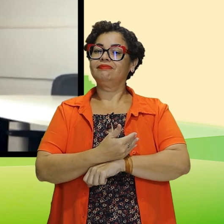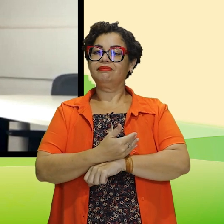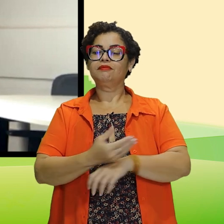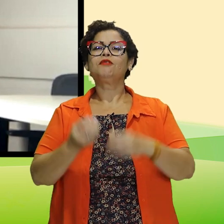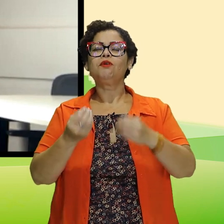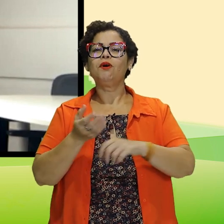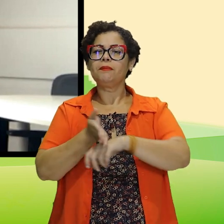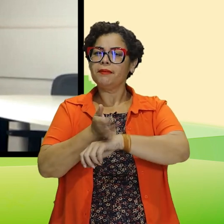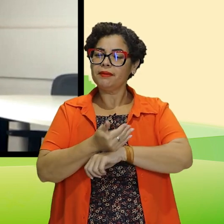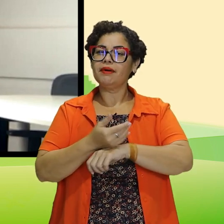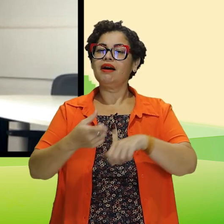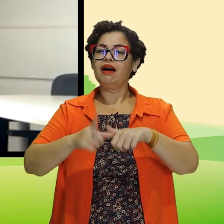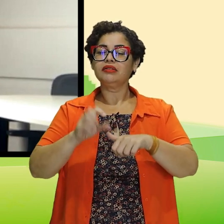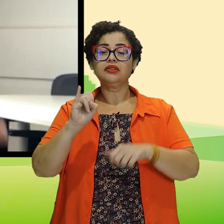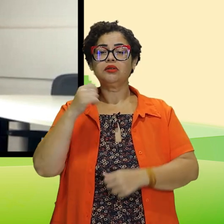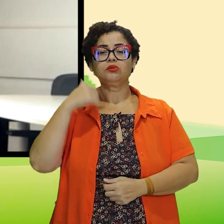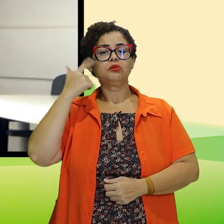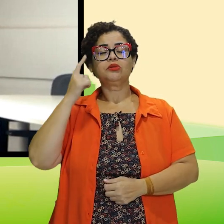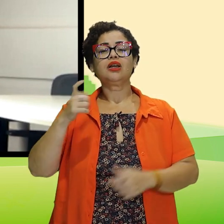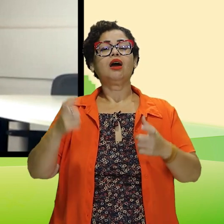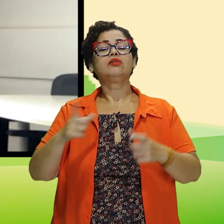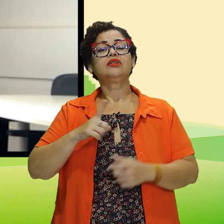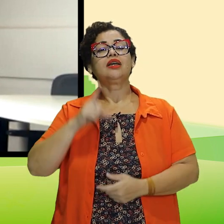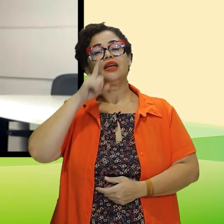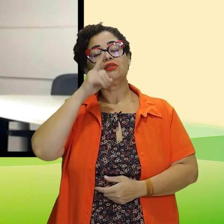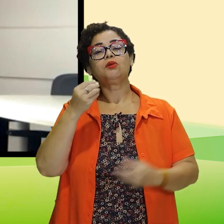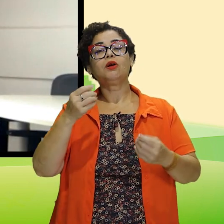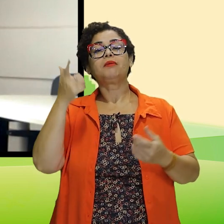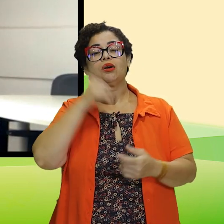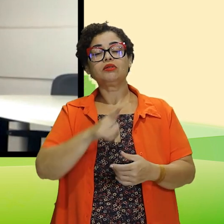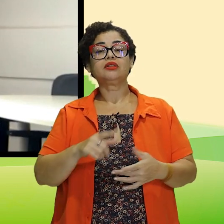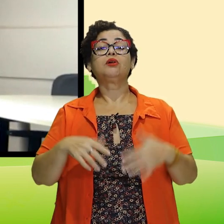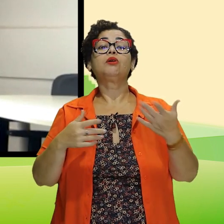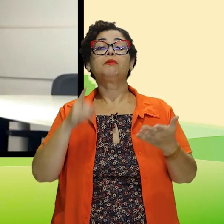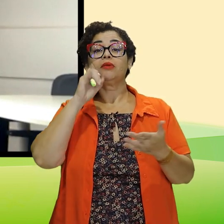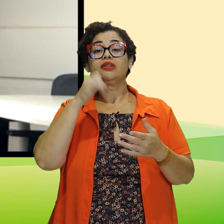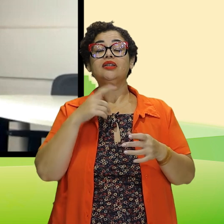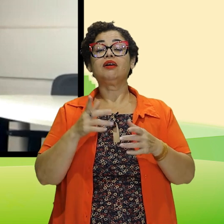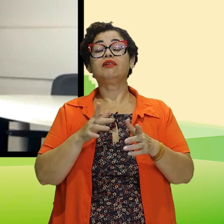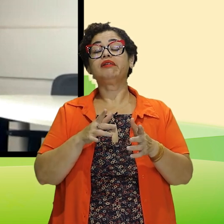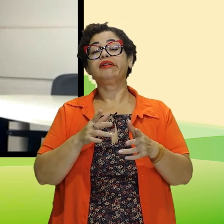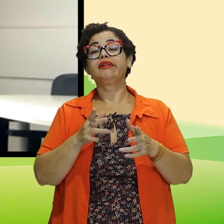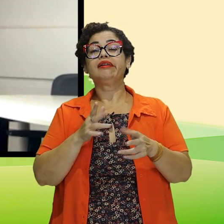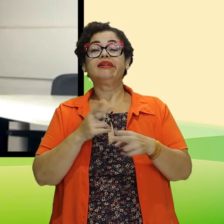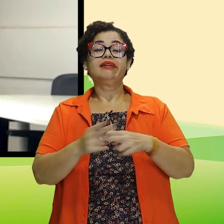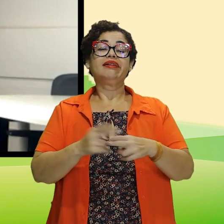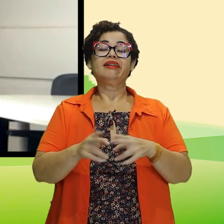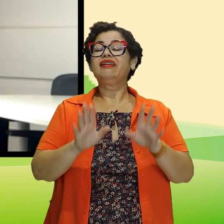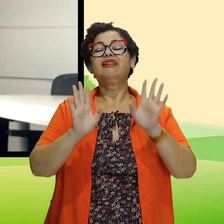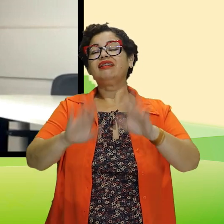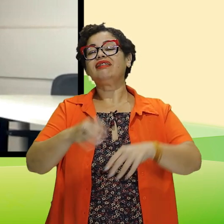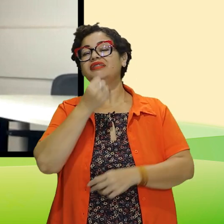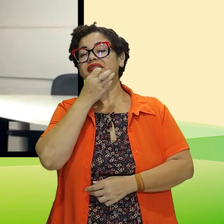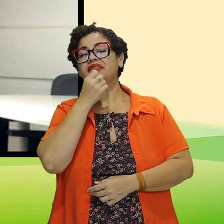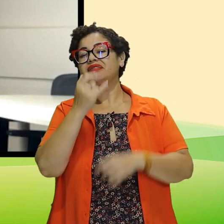Como é que eu vou fazer um alerta precoce se eu não sei onde é o risco e qual que ele pode acontecer? Ou pior, se eu mascarar, dizer, tá